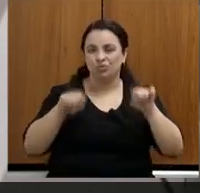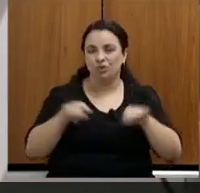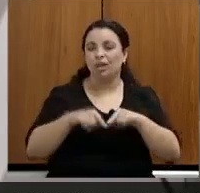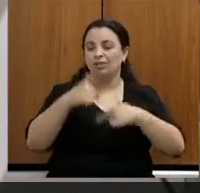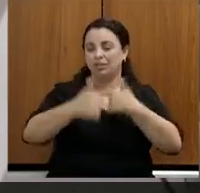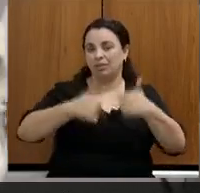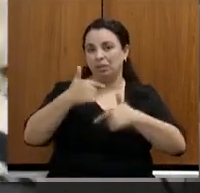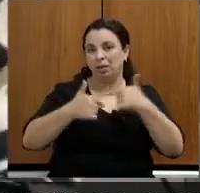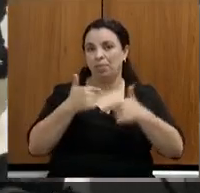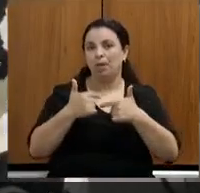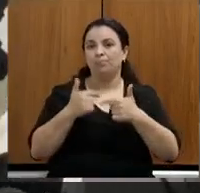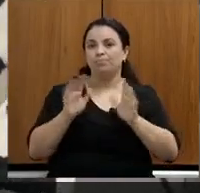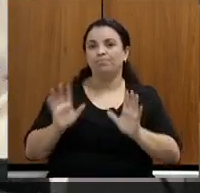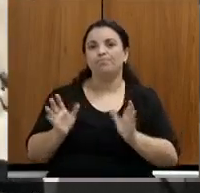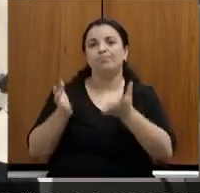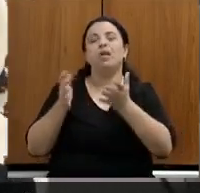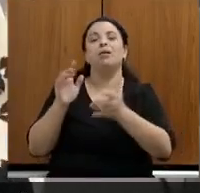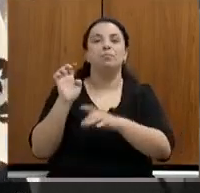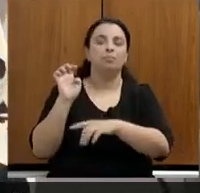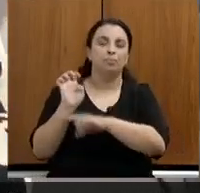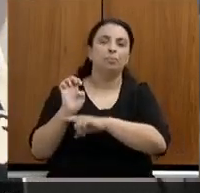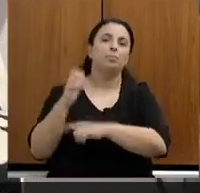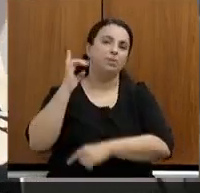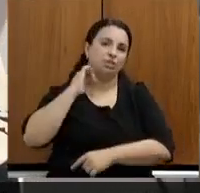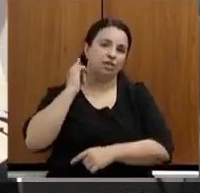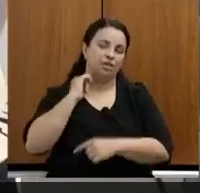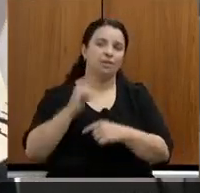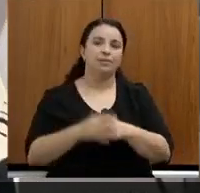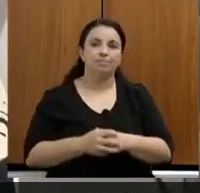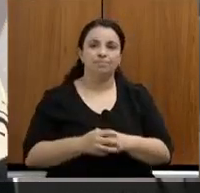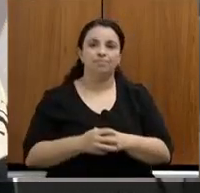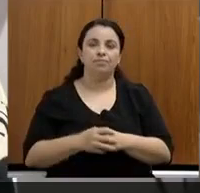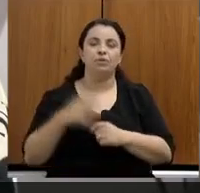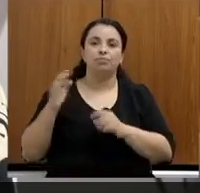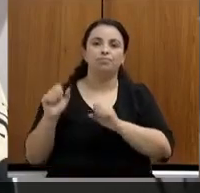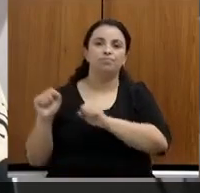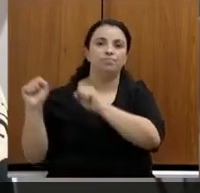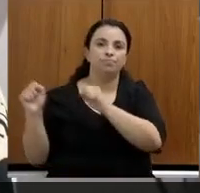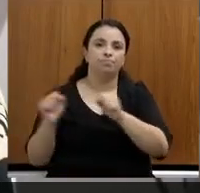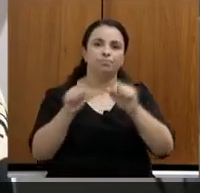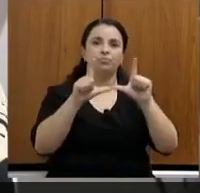Gerais. E vamos, então, à apresentação. Por favor.